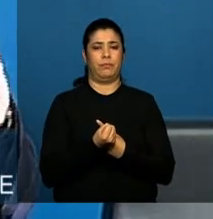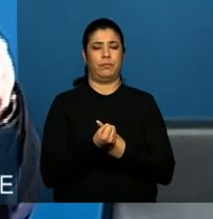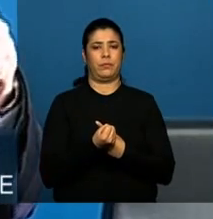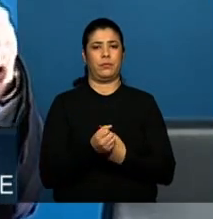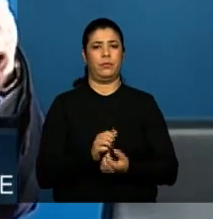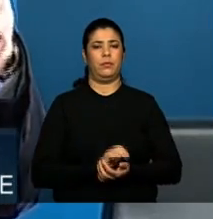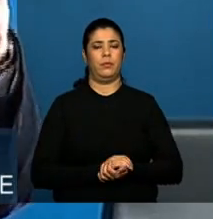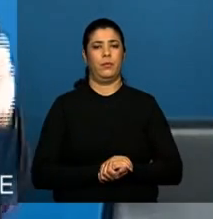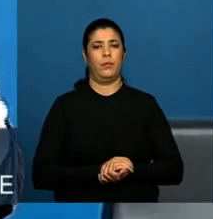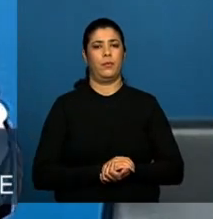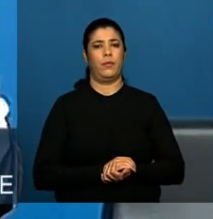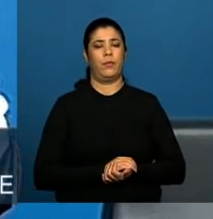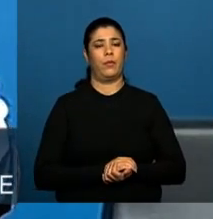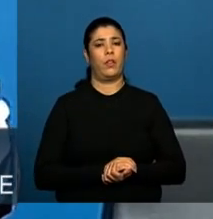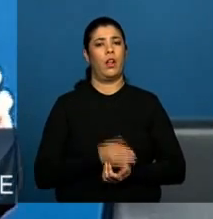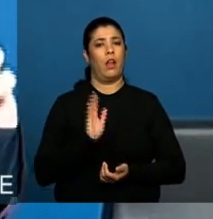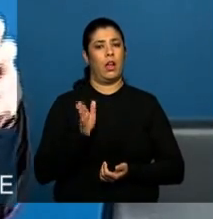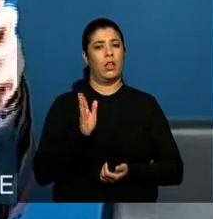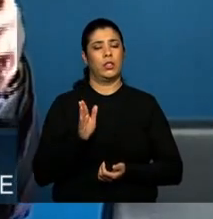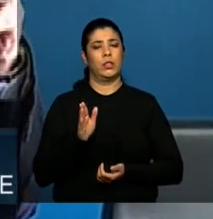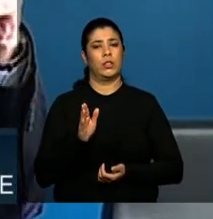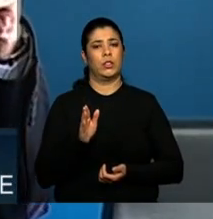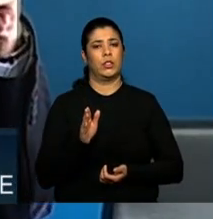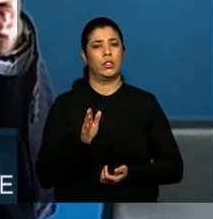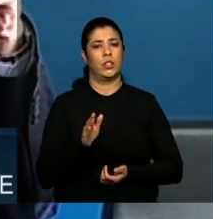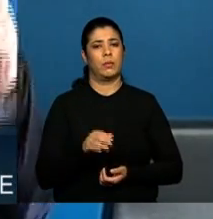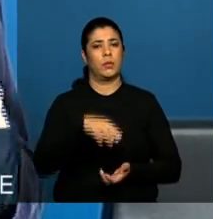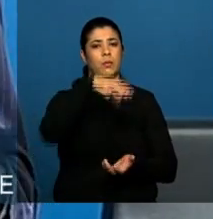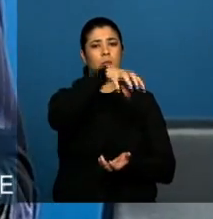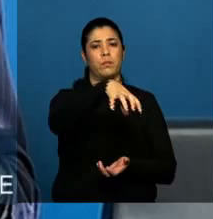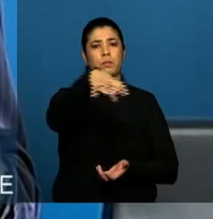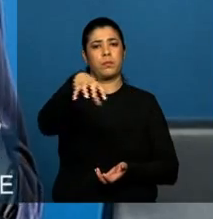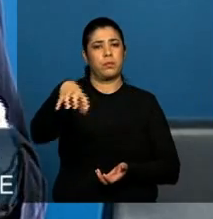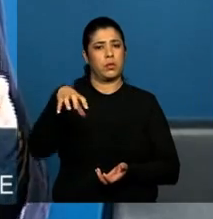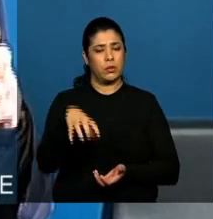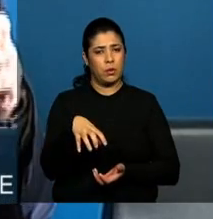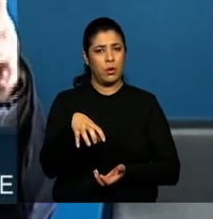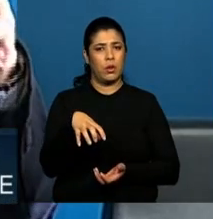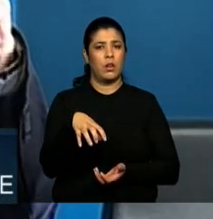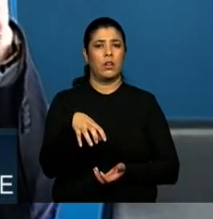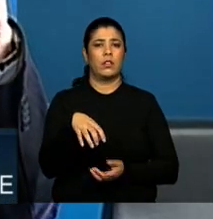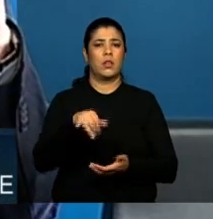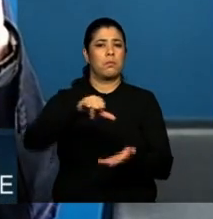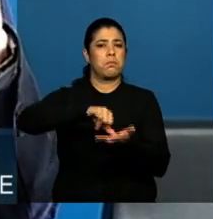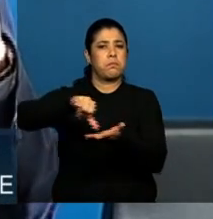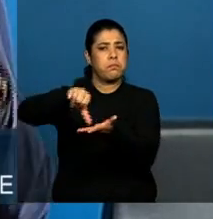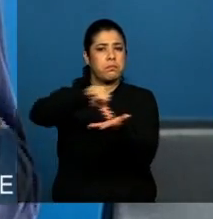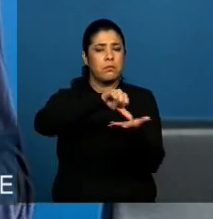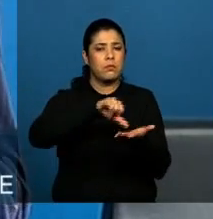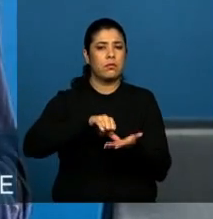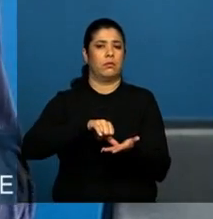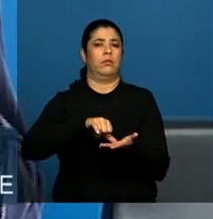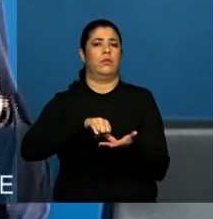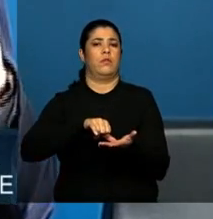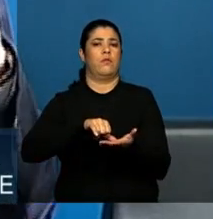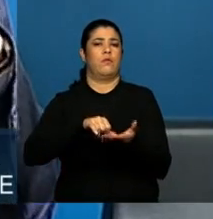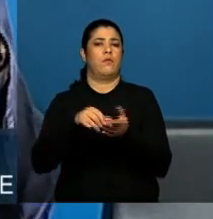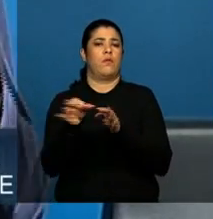Os setores, as classes sociais, as corporações